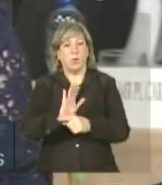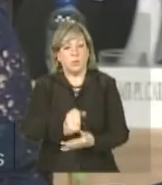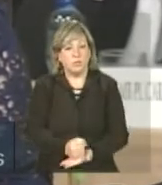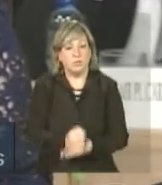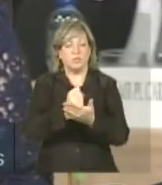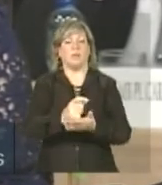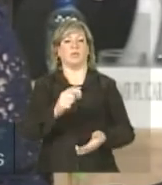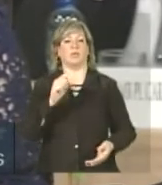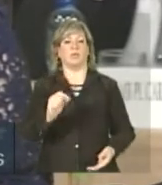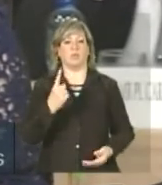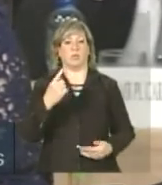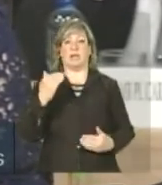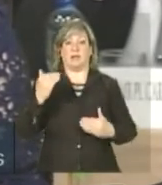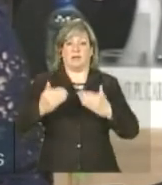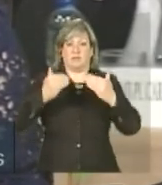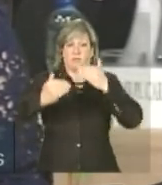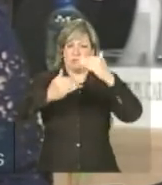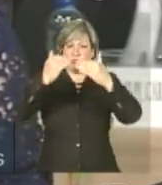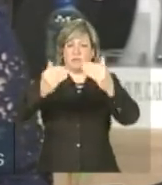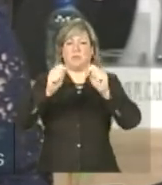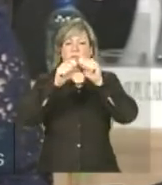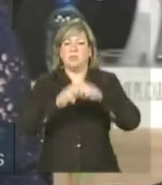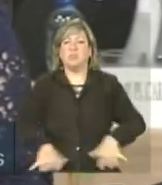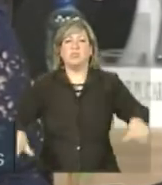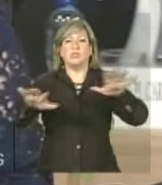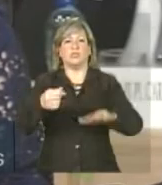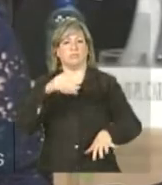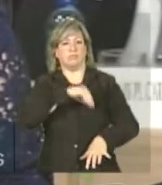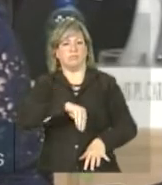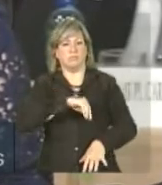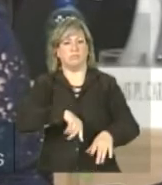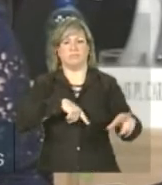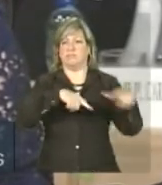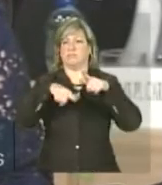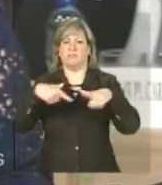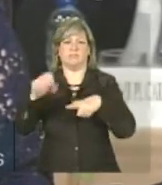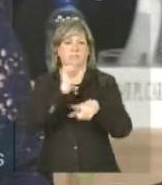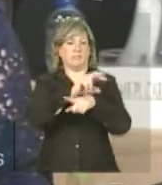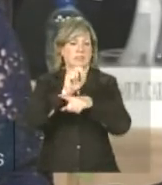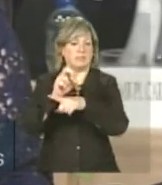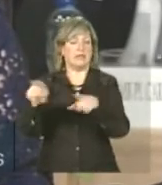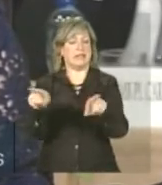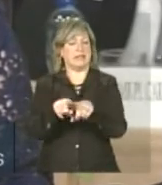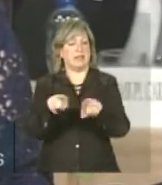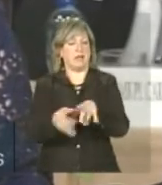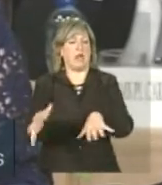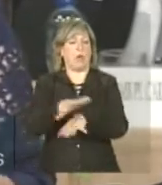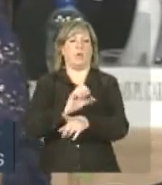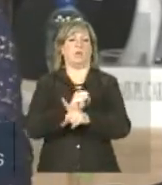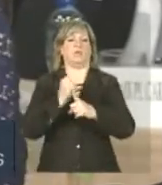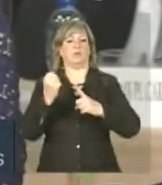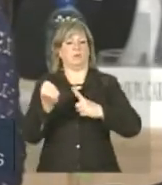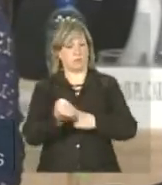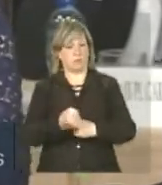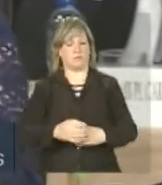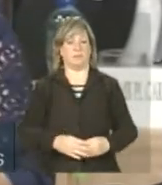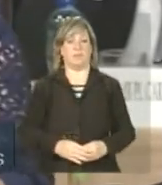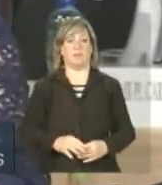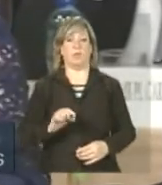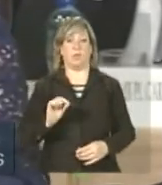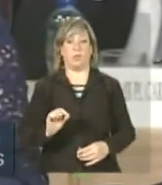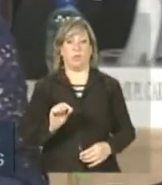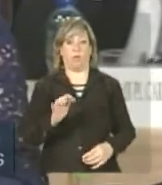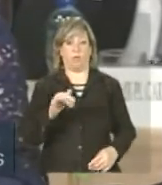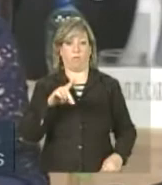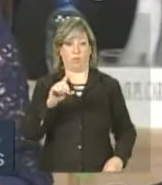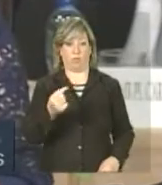de um desenvolvimento que distribua renda, crie emprego e gere inclusão social. O Fundo